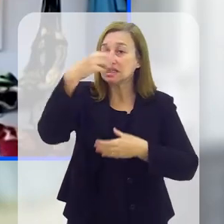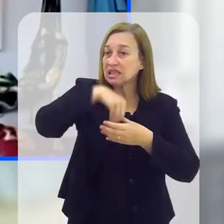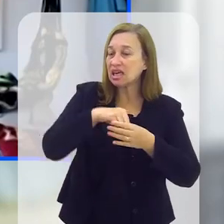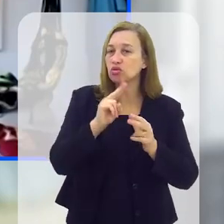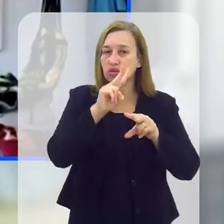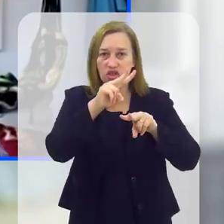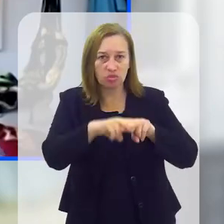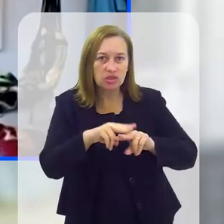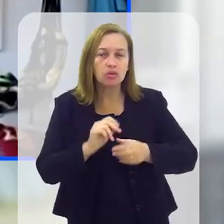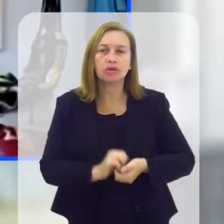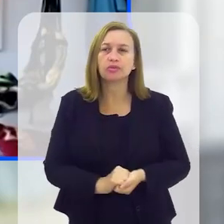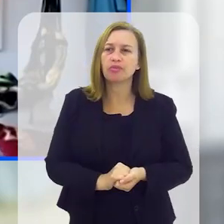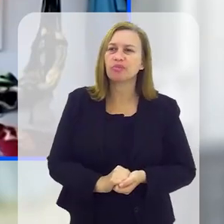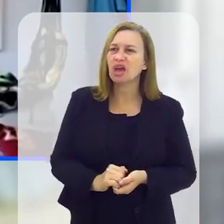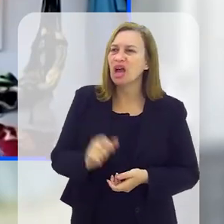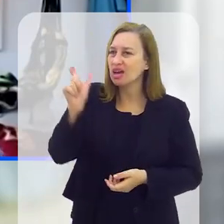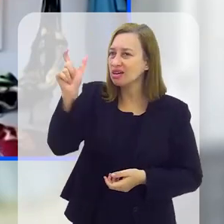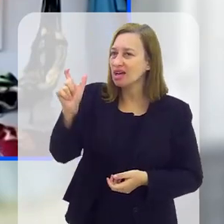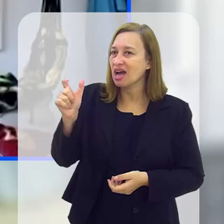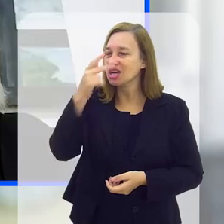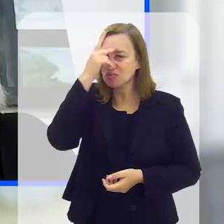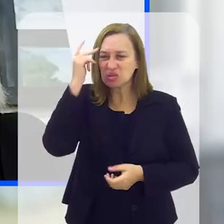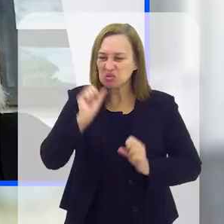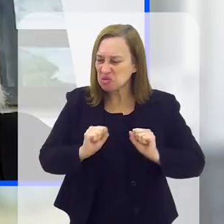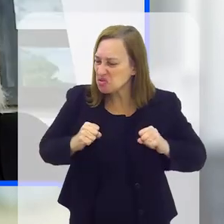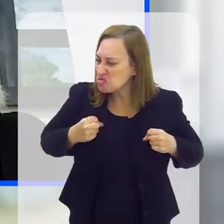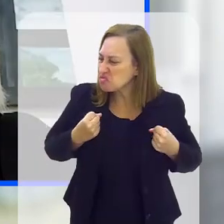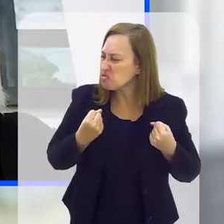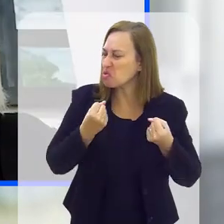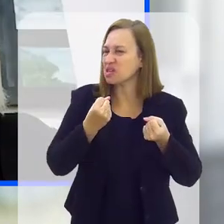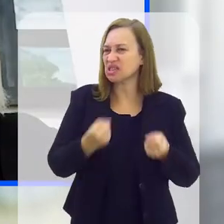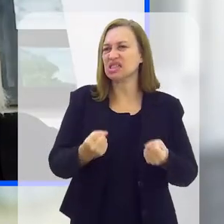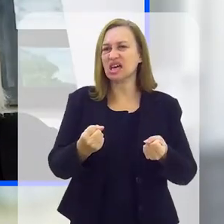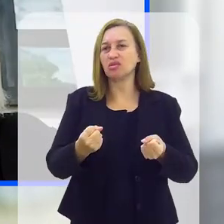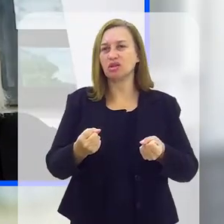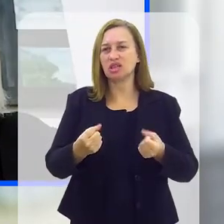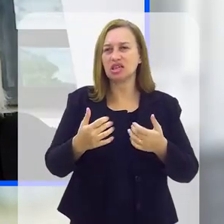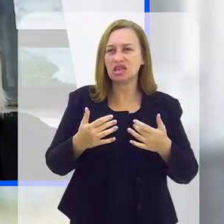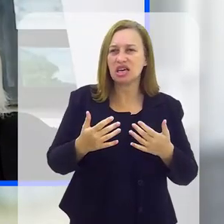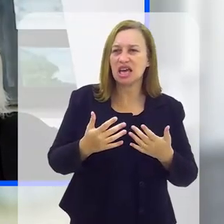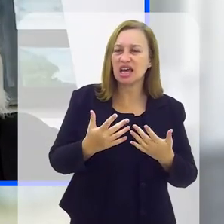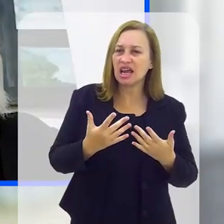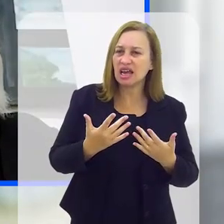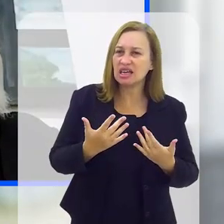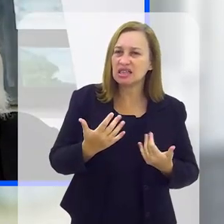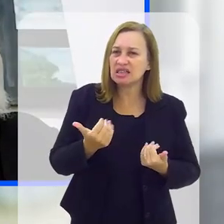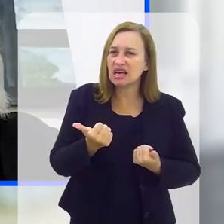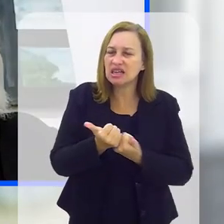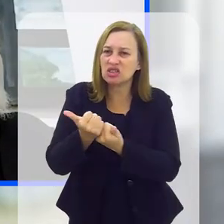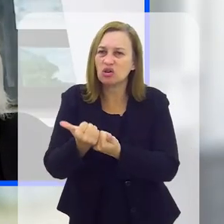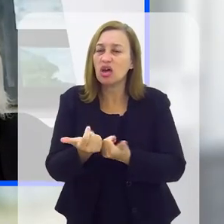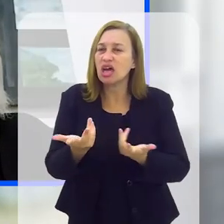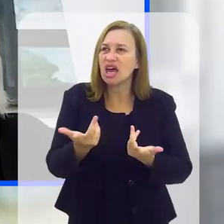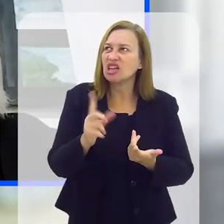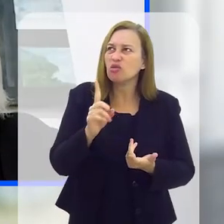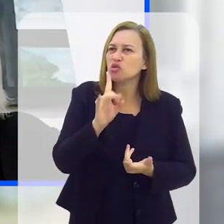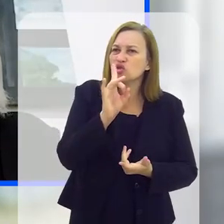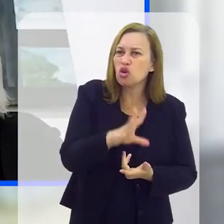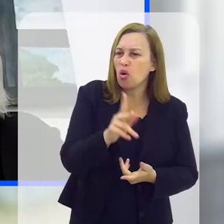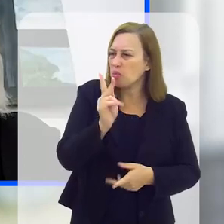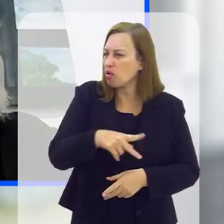Rio de Janeiro dentro das prisões. São as pessoas mais dedicadas, são as pessoas que adotam, elas não são apenas